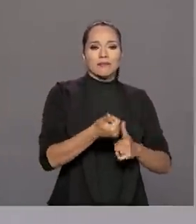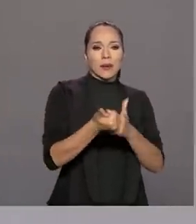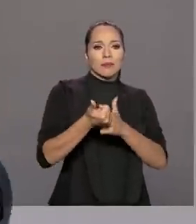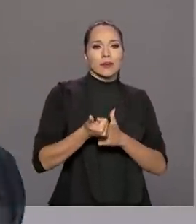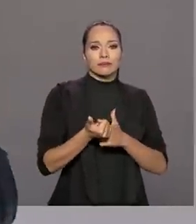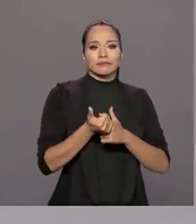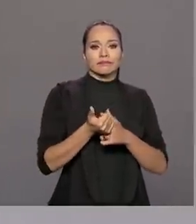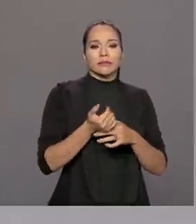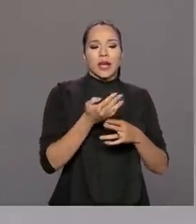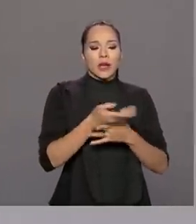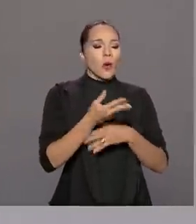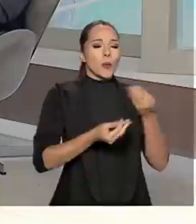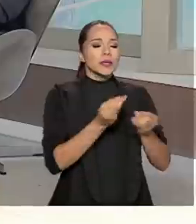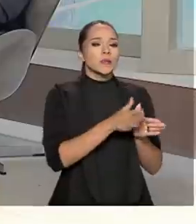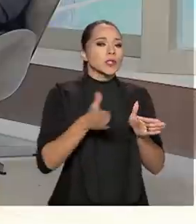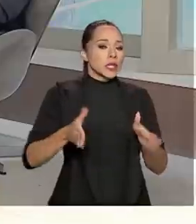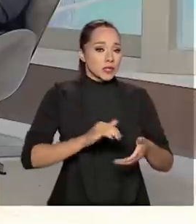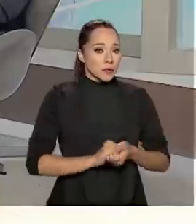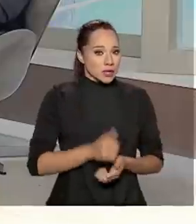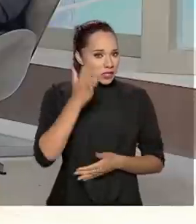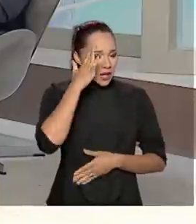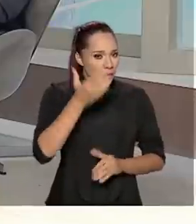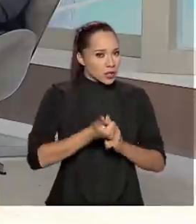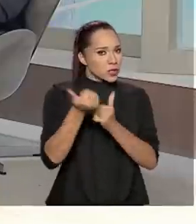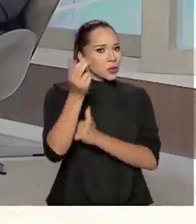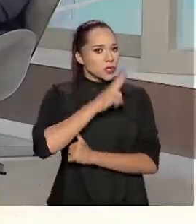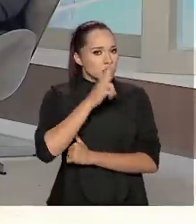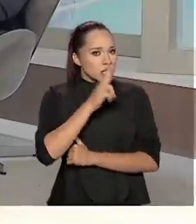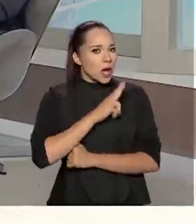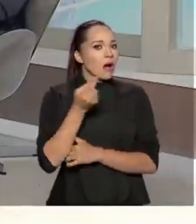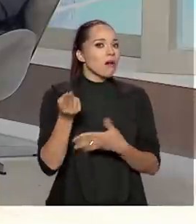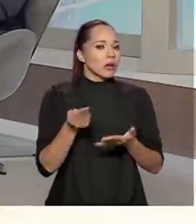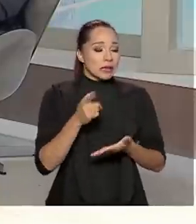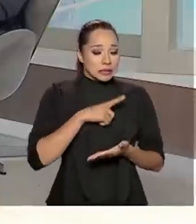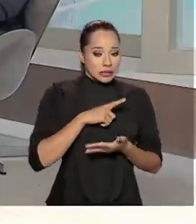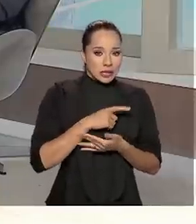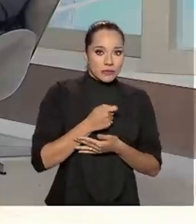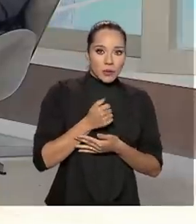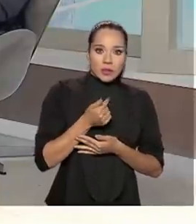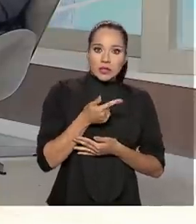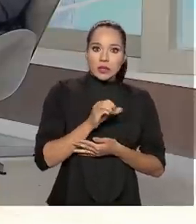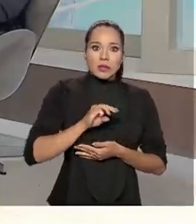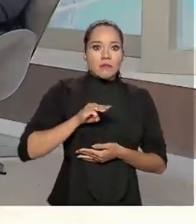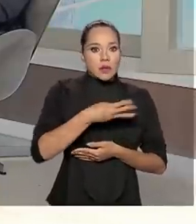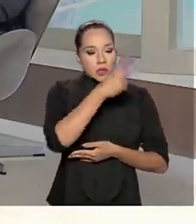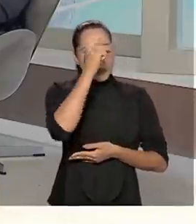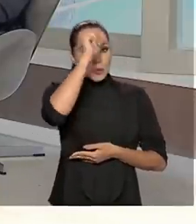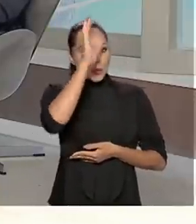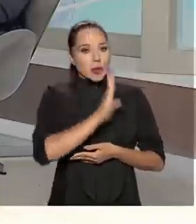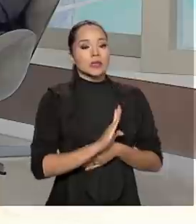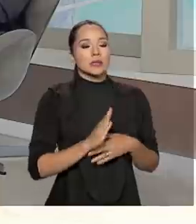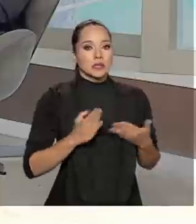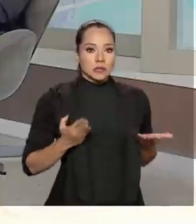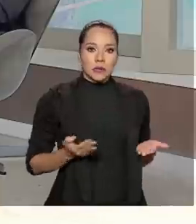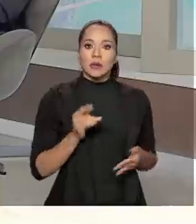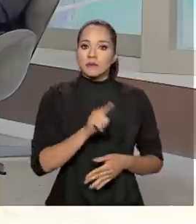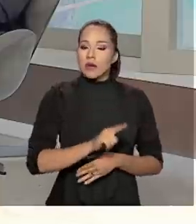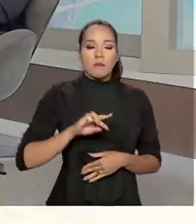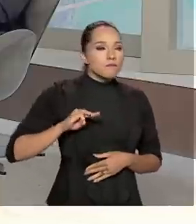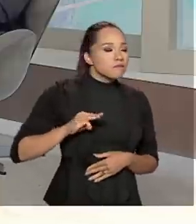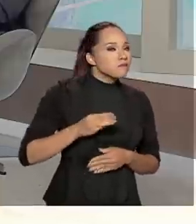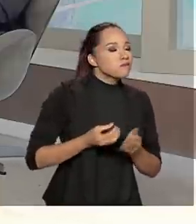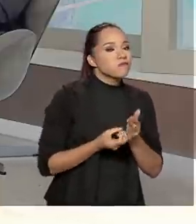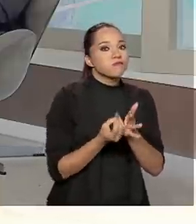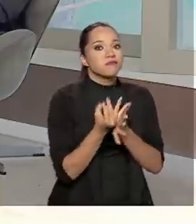processo? A gente sabe que o auxílio emergencial chegou a quase 70 milhões de pessoas no Brasil. Quer dizer, foram milhões de